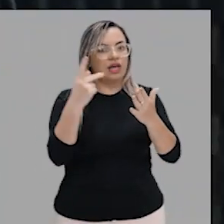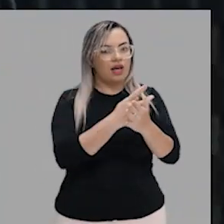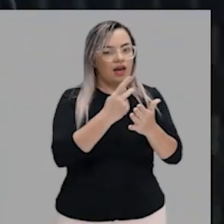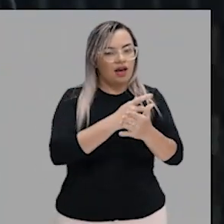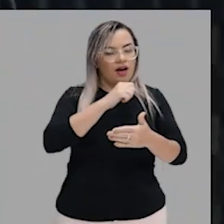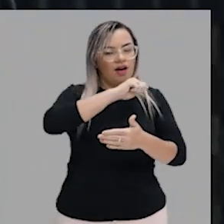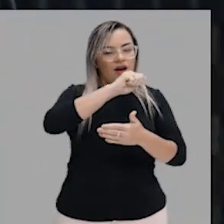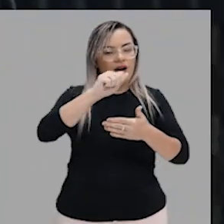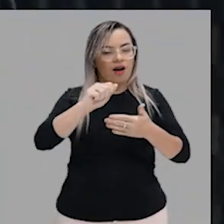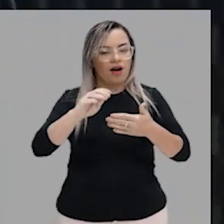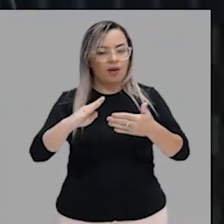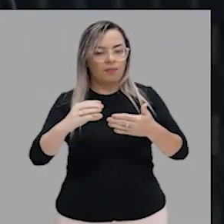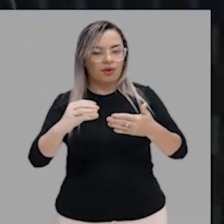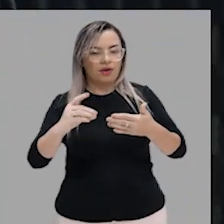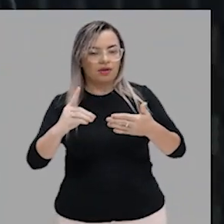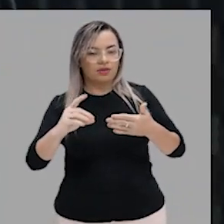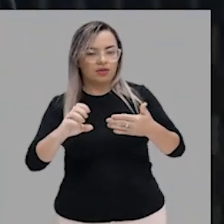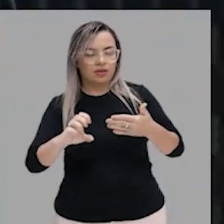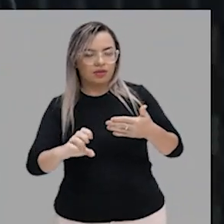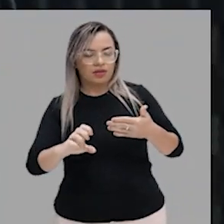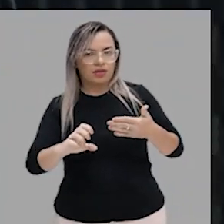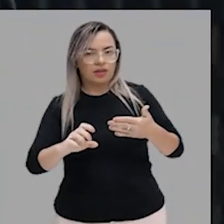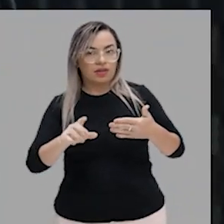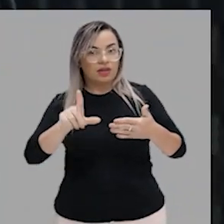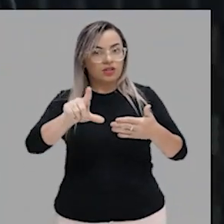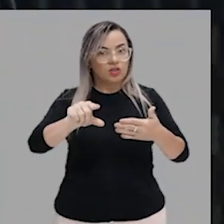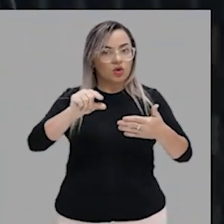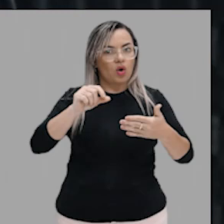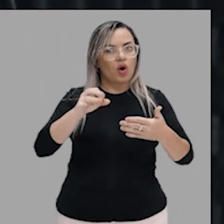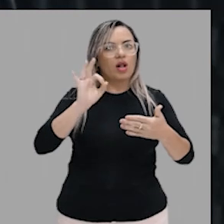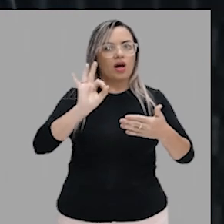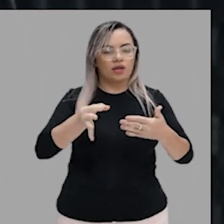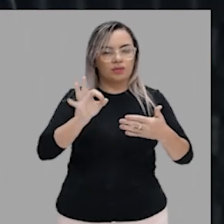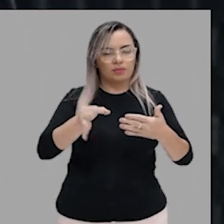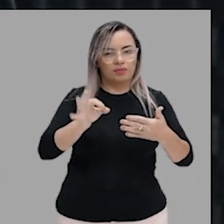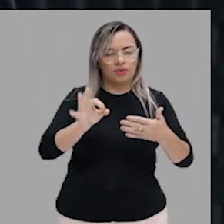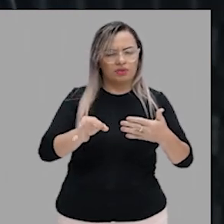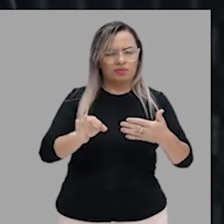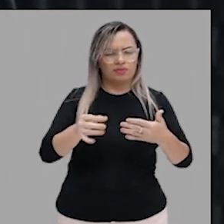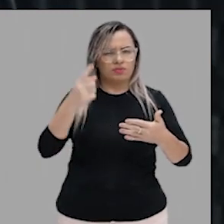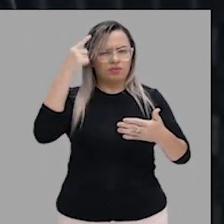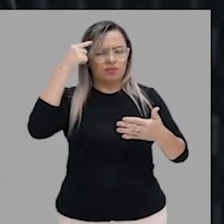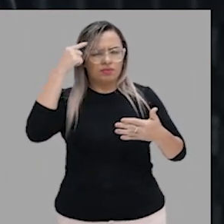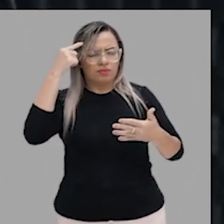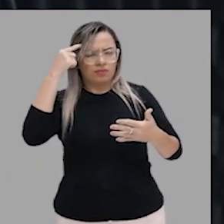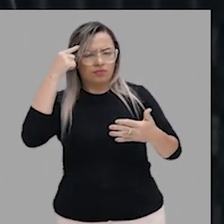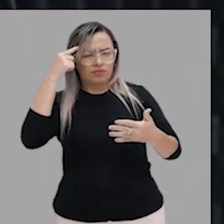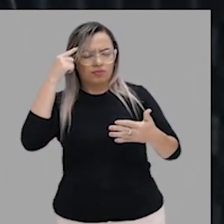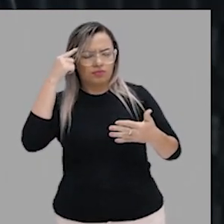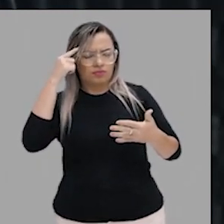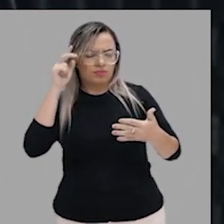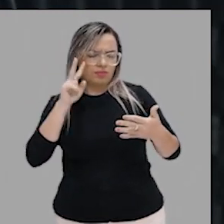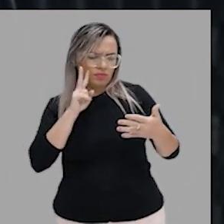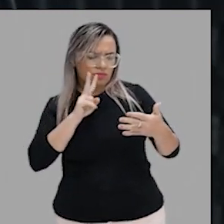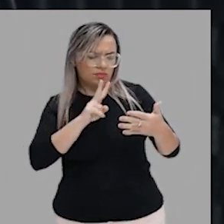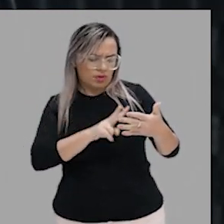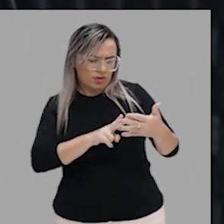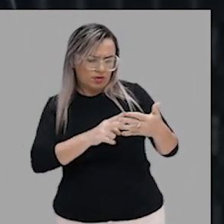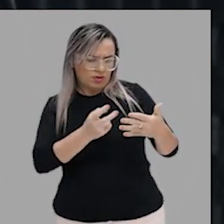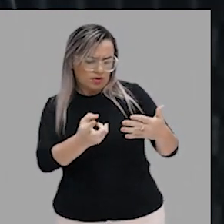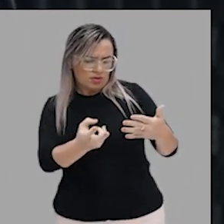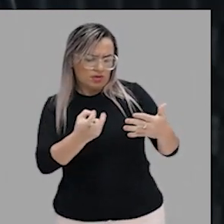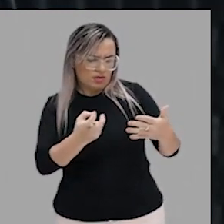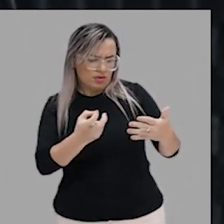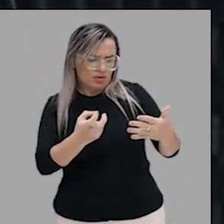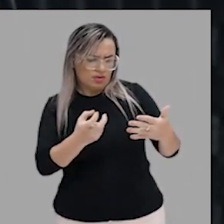vocês me digam quais são as corretas, tá certo? E aí, já pensou? Já identificou o erro aqui? Então, qual a